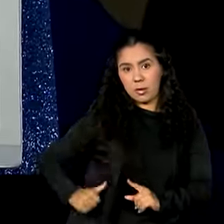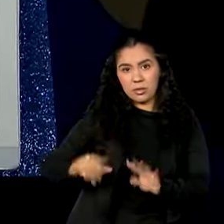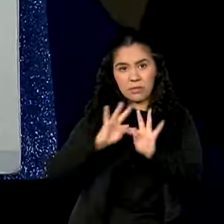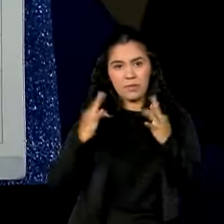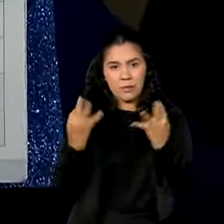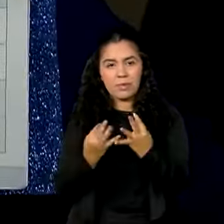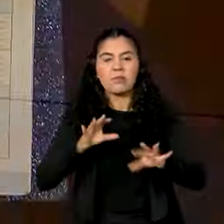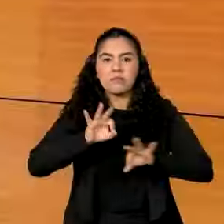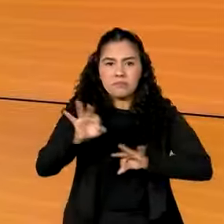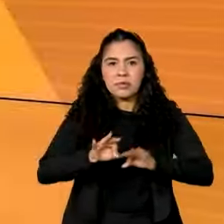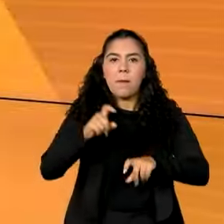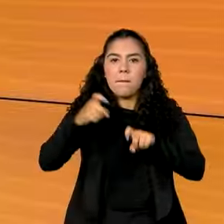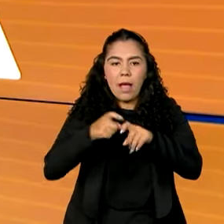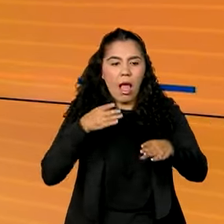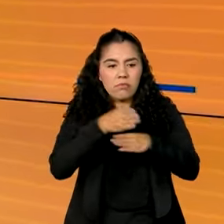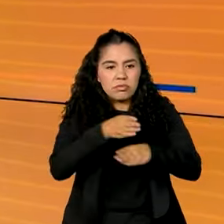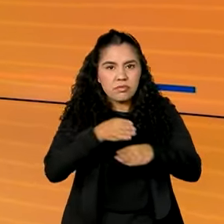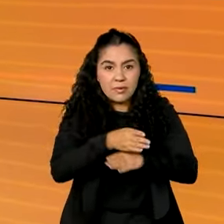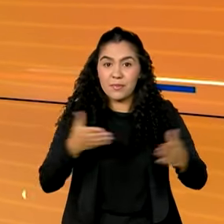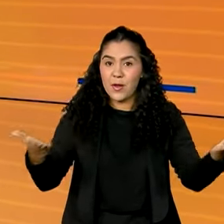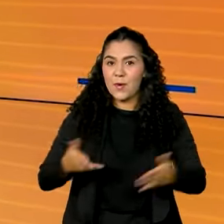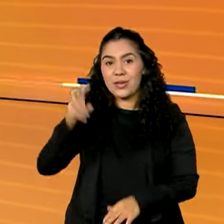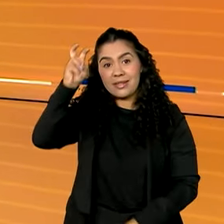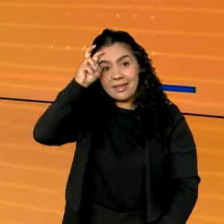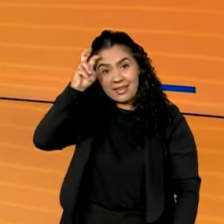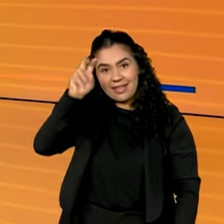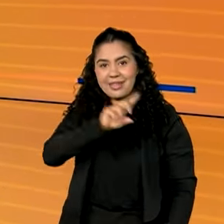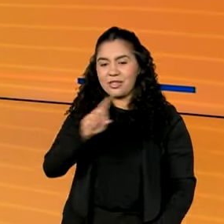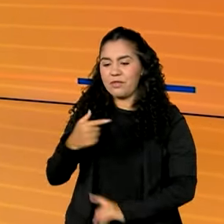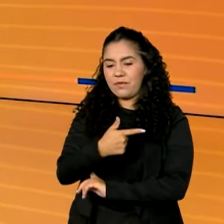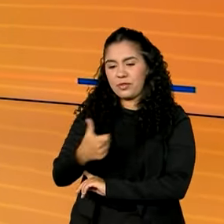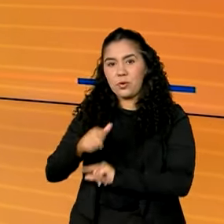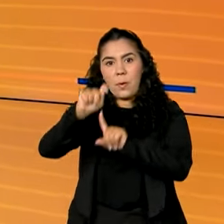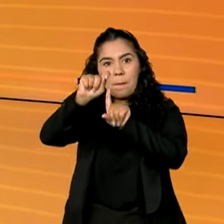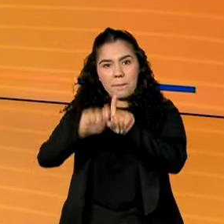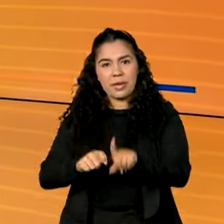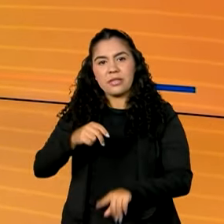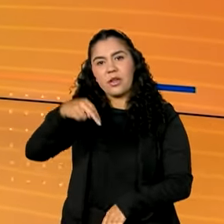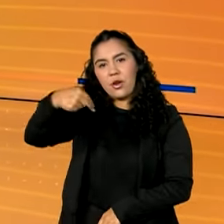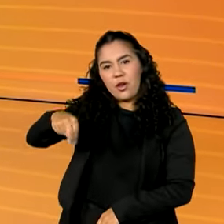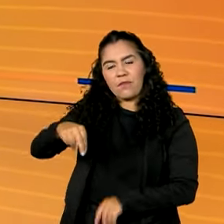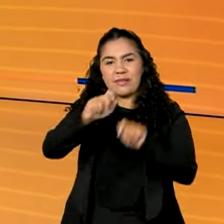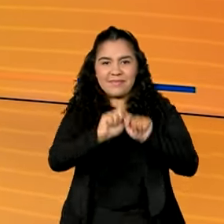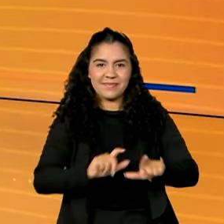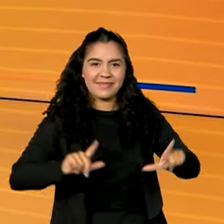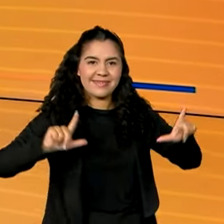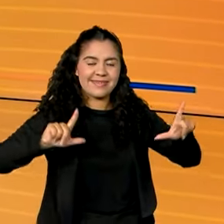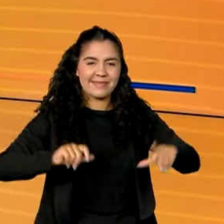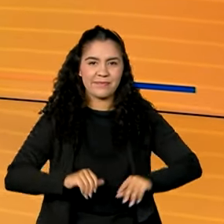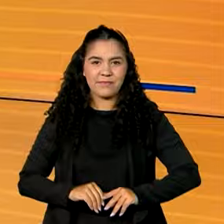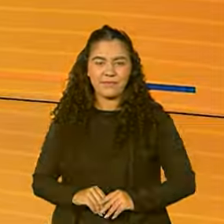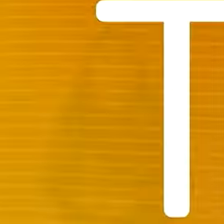o pré-natal. Quinta-feira, 21 de novembro, o Brasil em Dia começa agora.